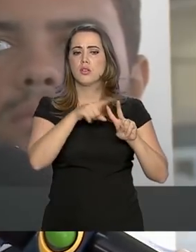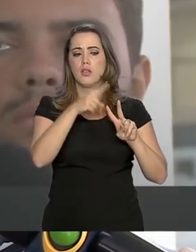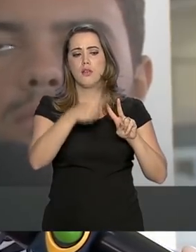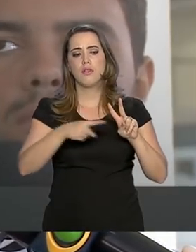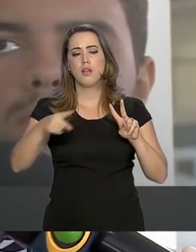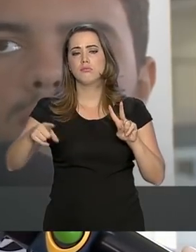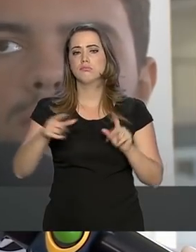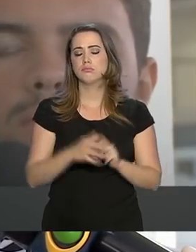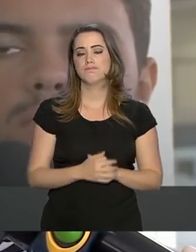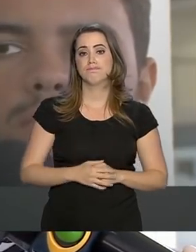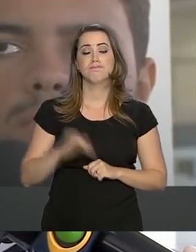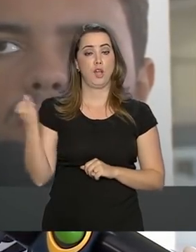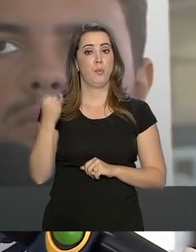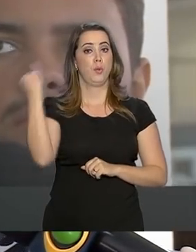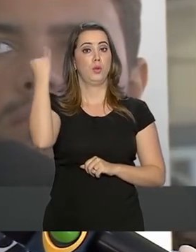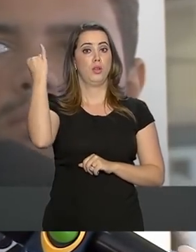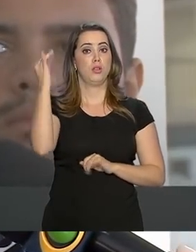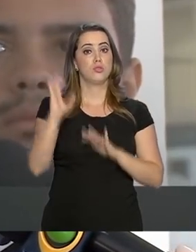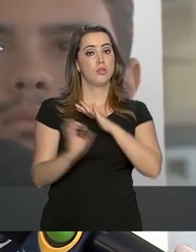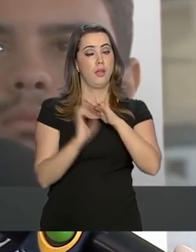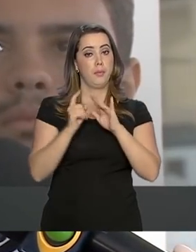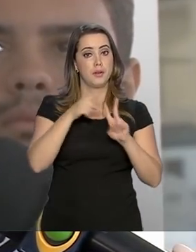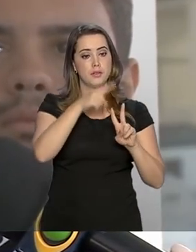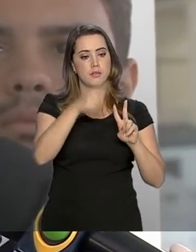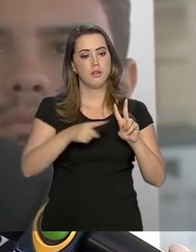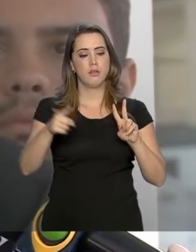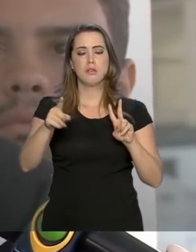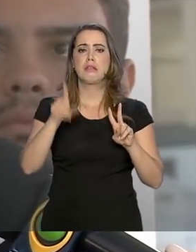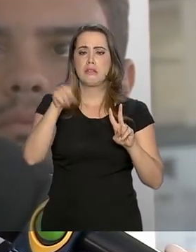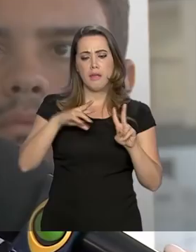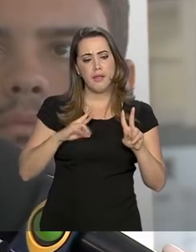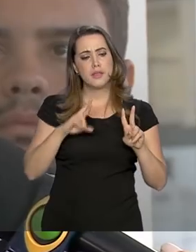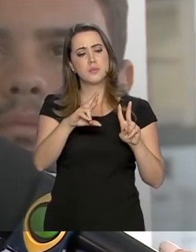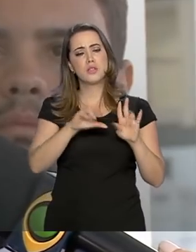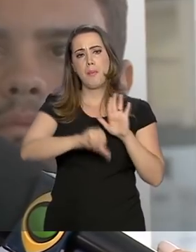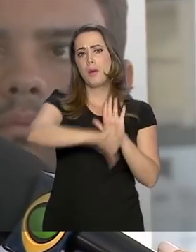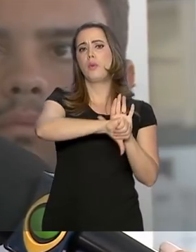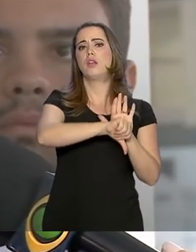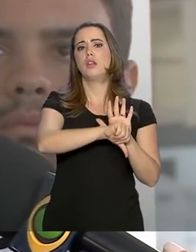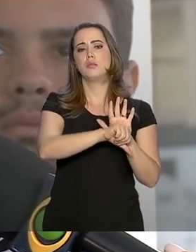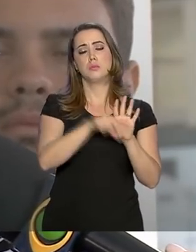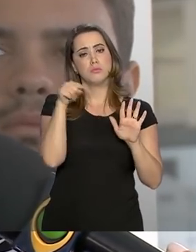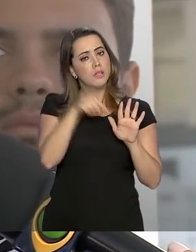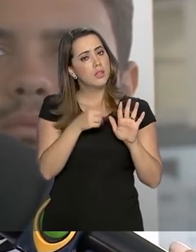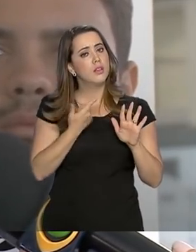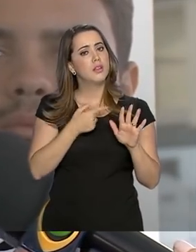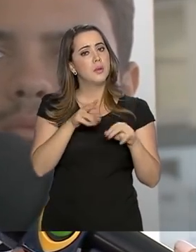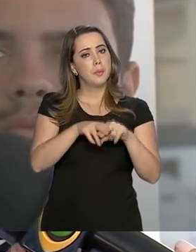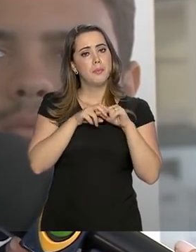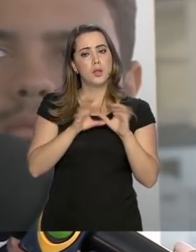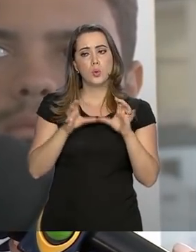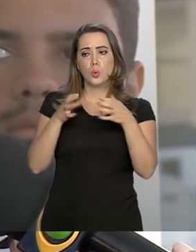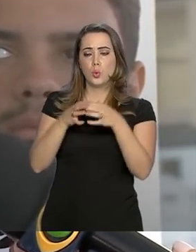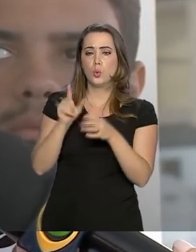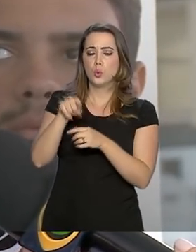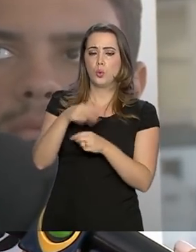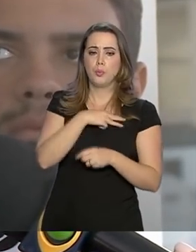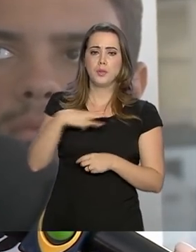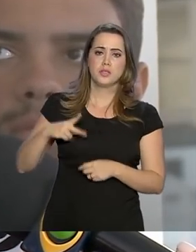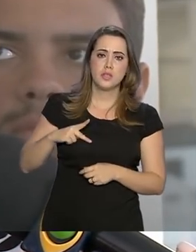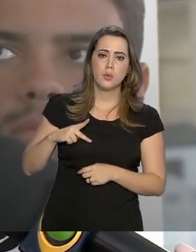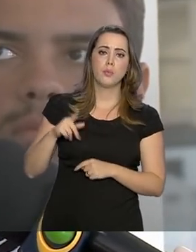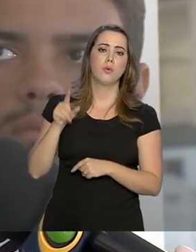importante que a Vale SA, responsável pelo crime, via os órgãos de defensoria e Ministério